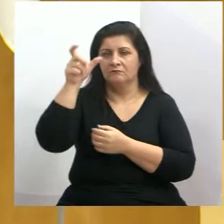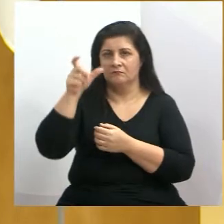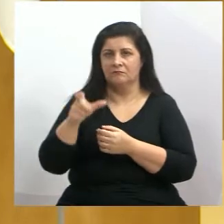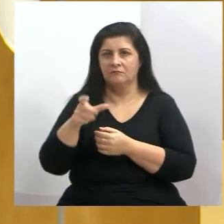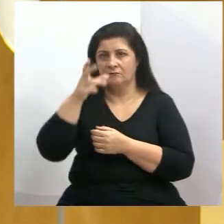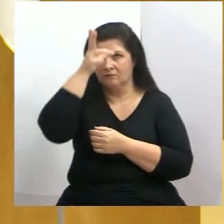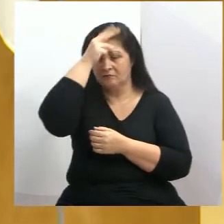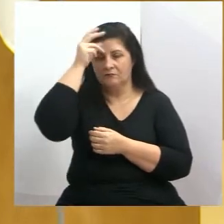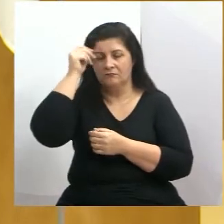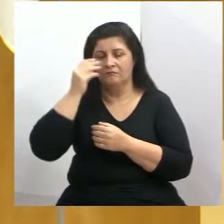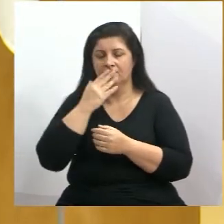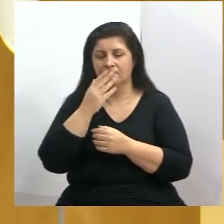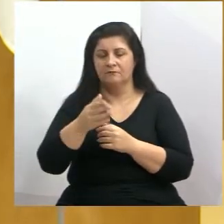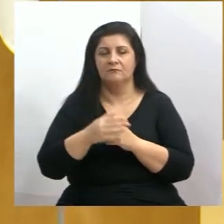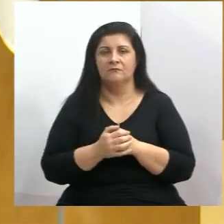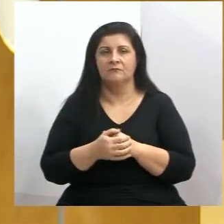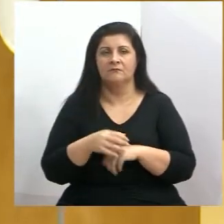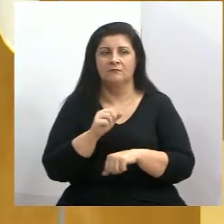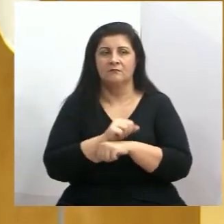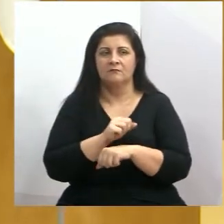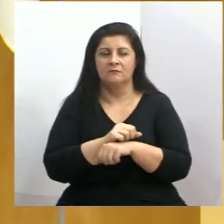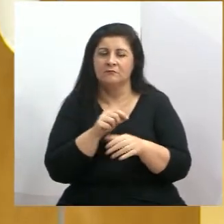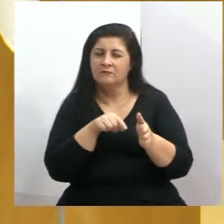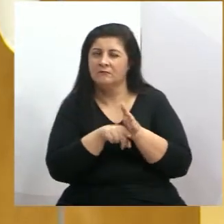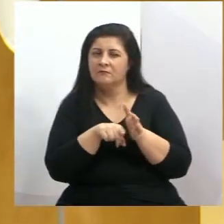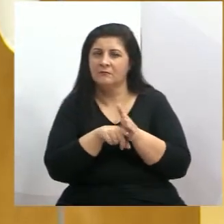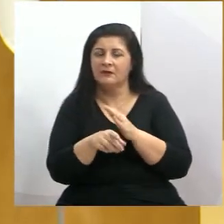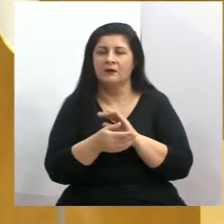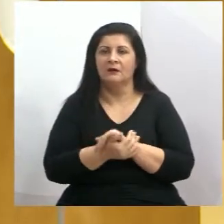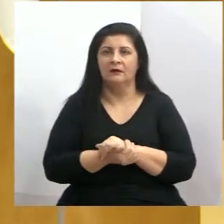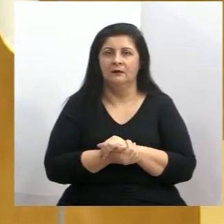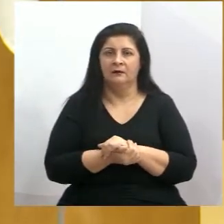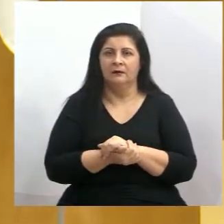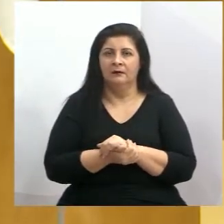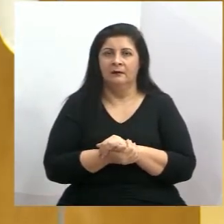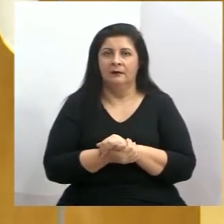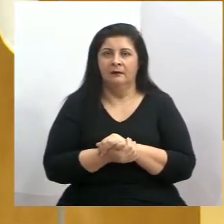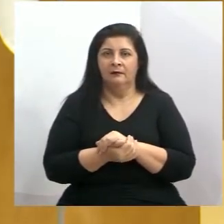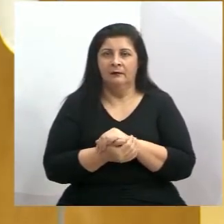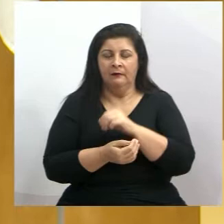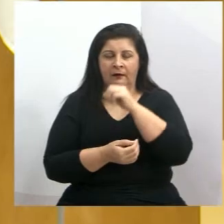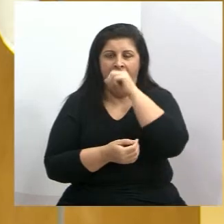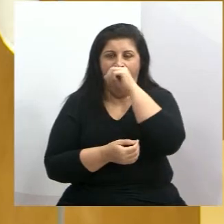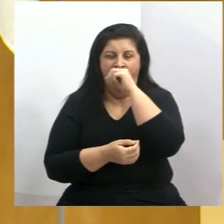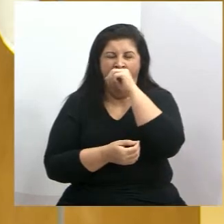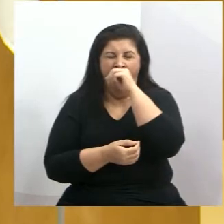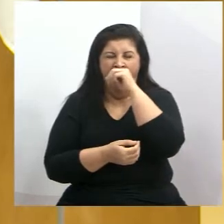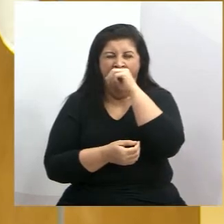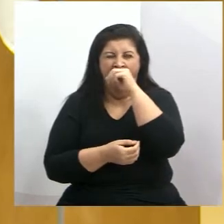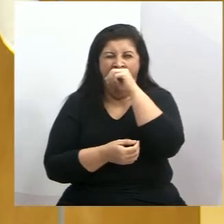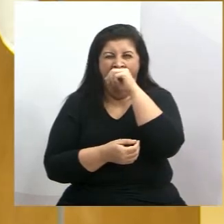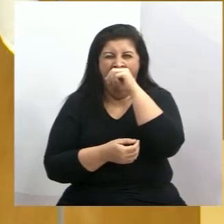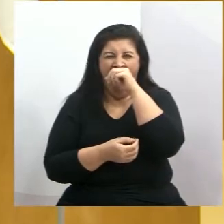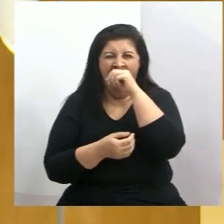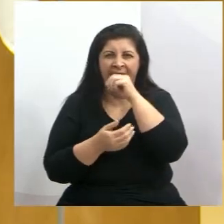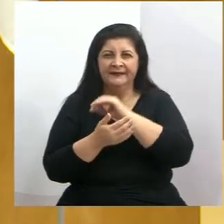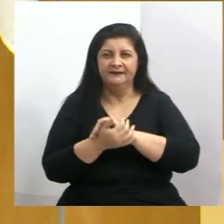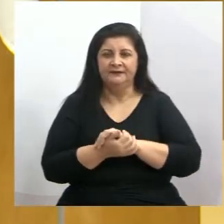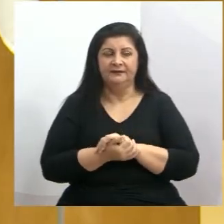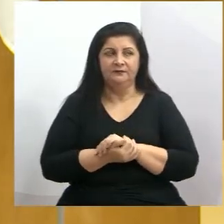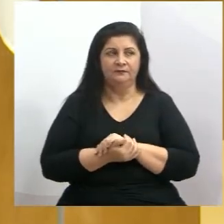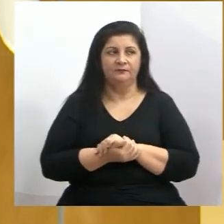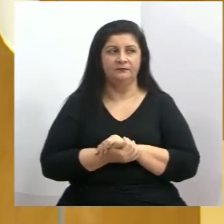esperamos aí que a prefeitura faça um estudo para que possa ser contemplado também ali a Avenida José Teodoro com